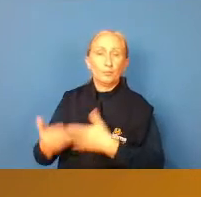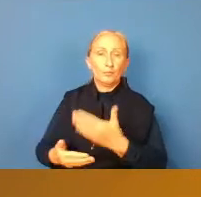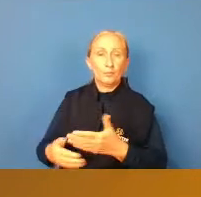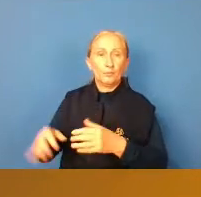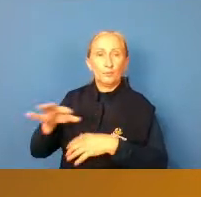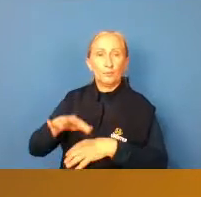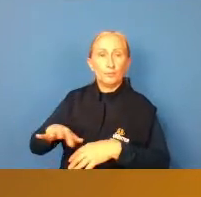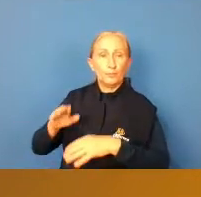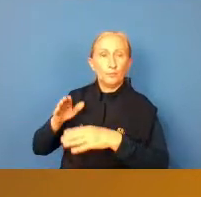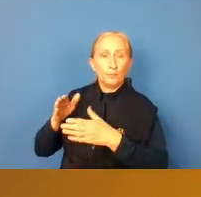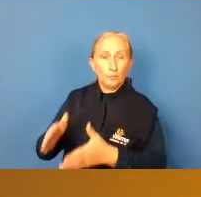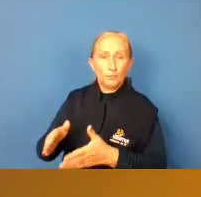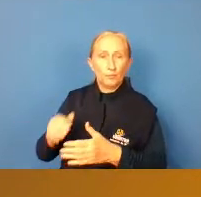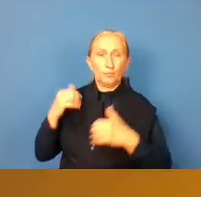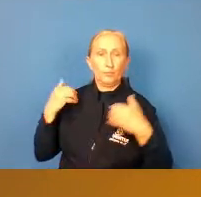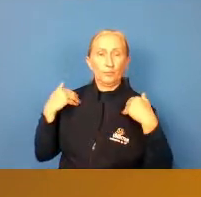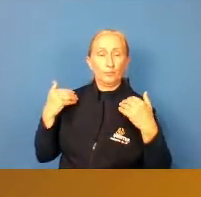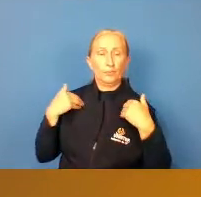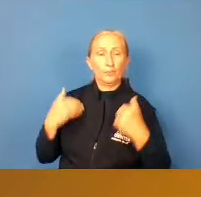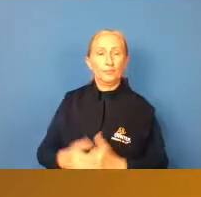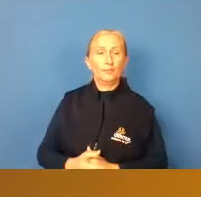voltadas aí à educação física